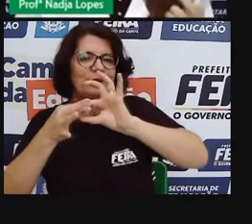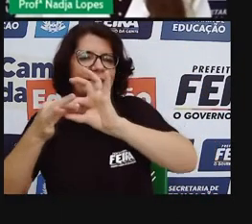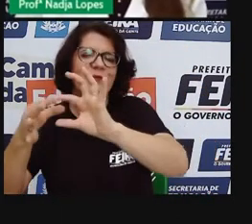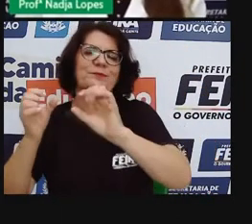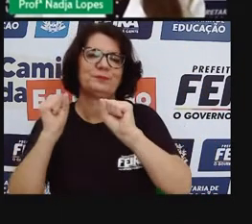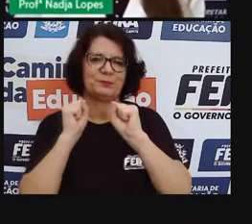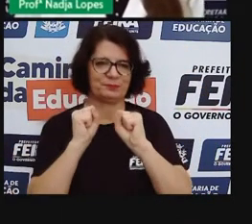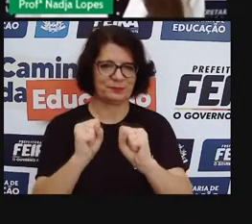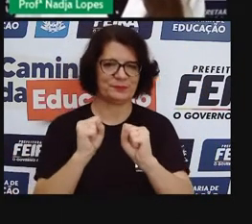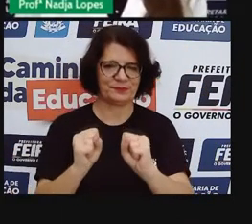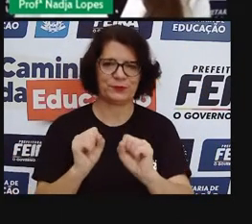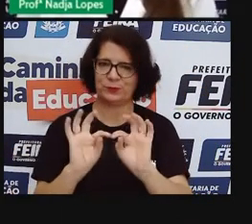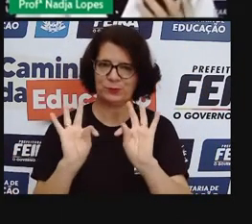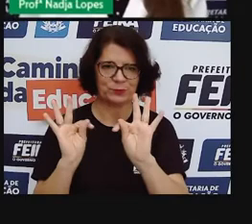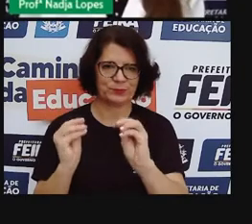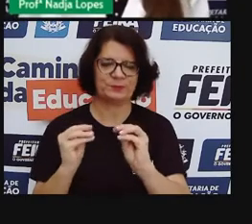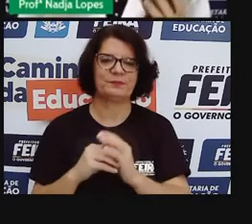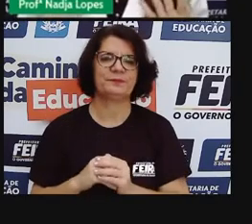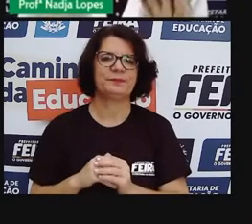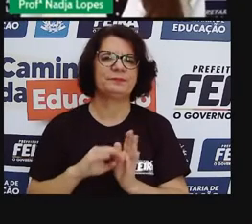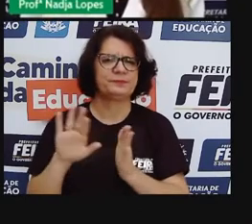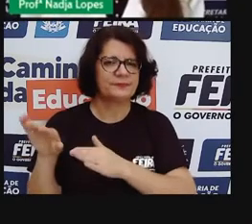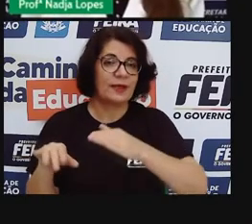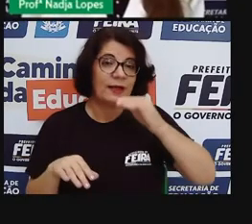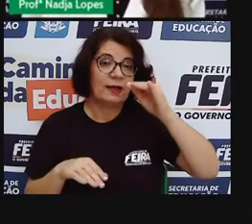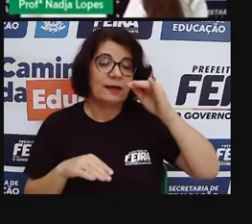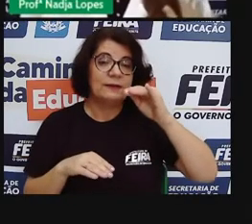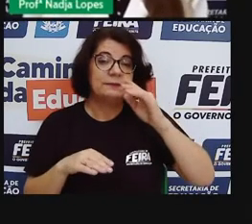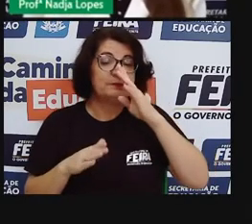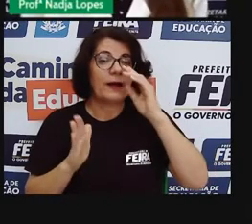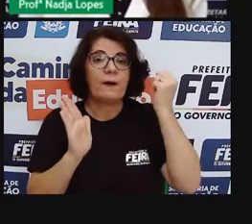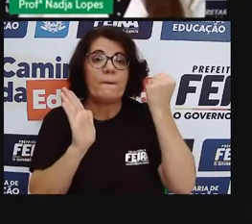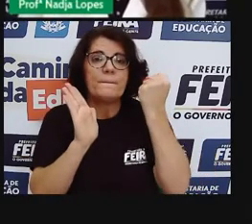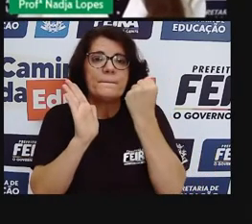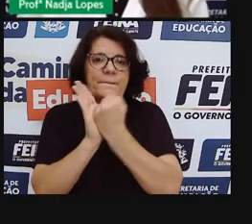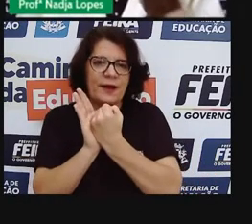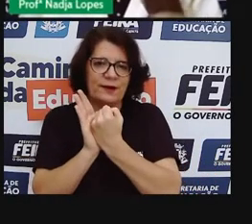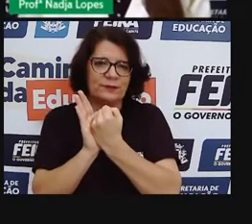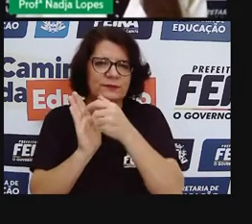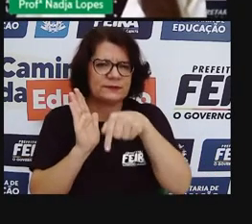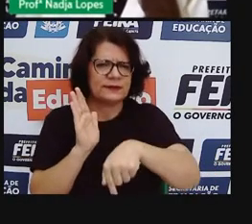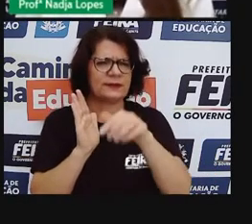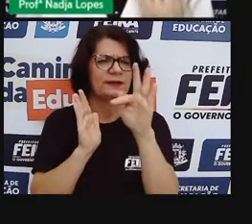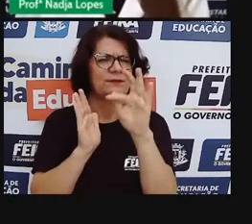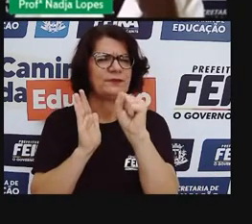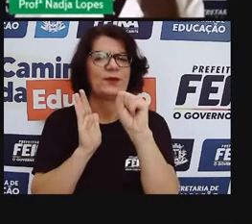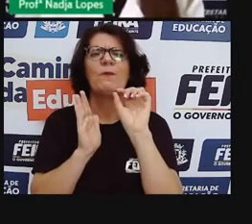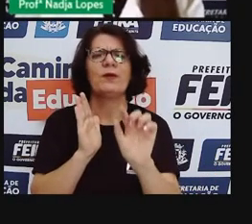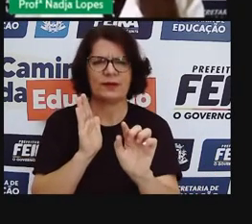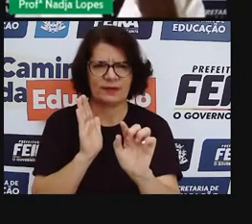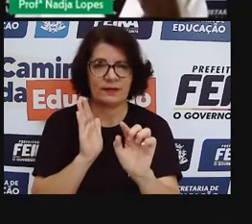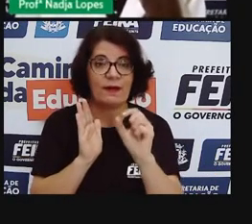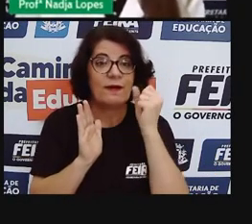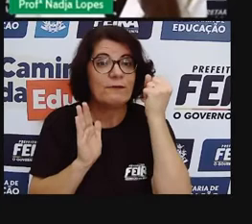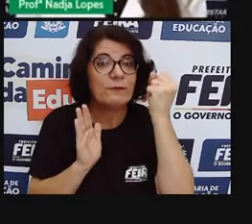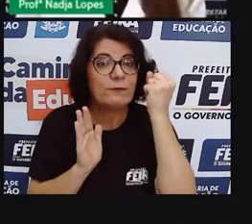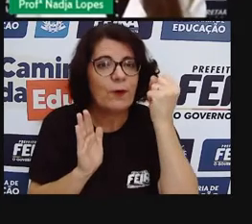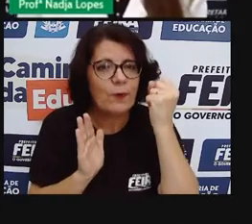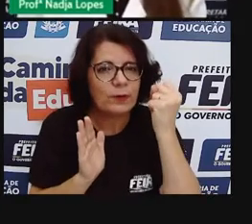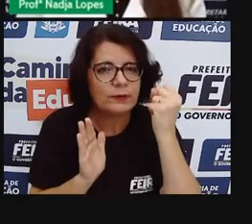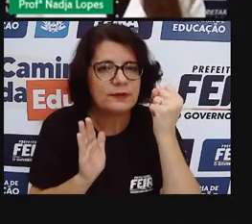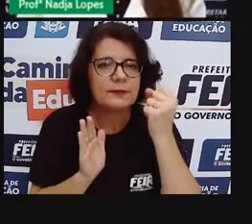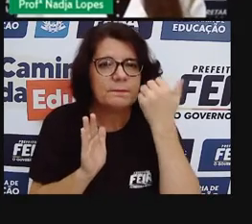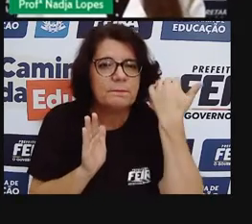falando sobre identidade, a gente fala sobre feiras, as feiras. Vocês conhecem? Vocês moram perto de alguma